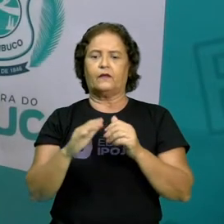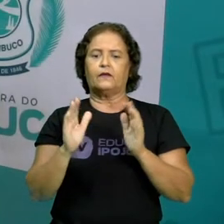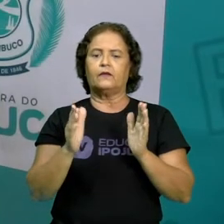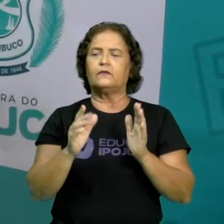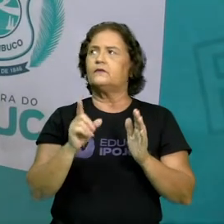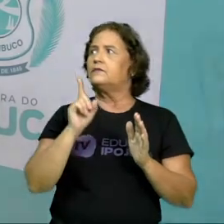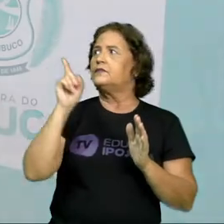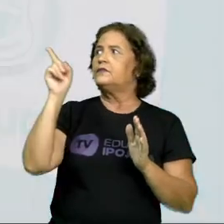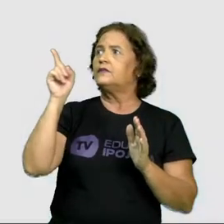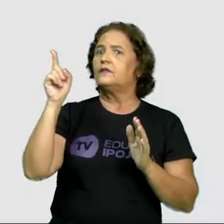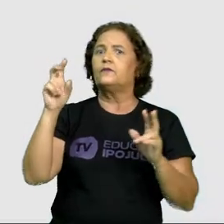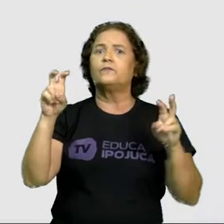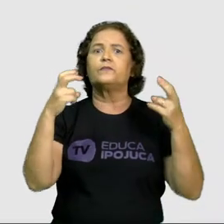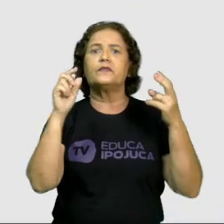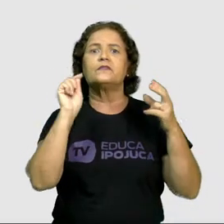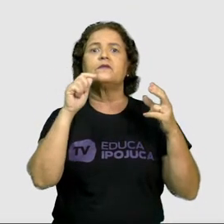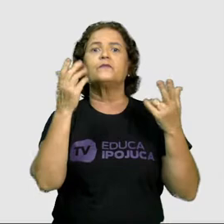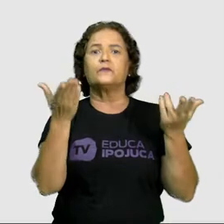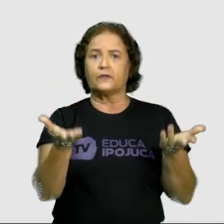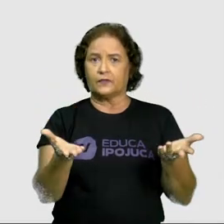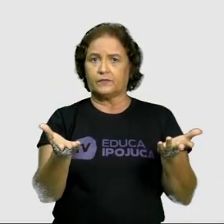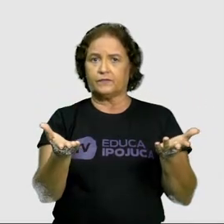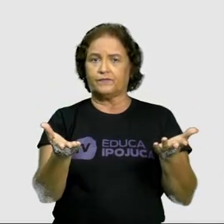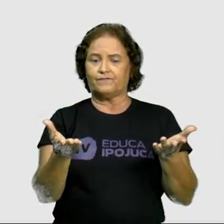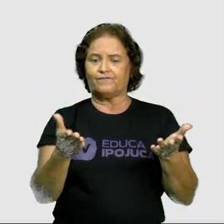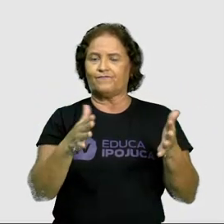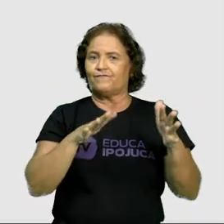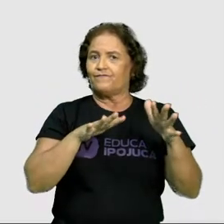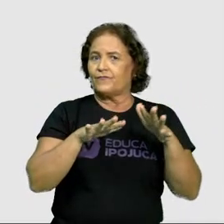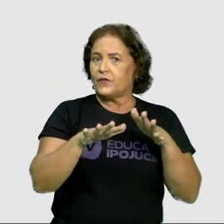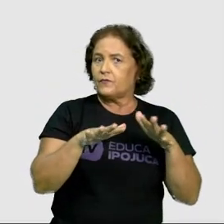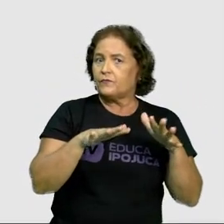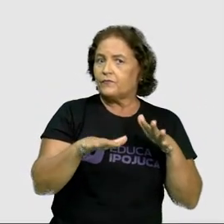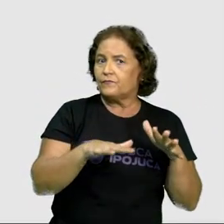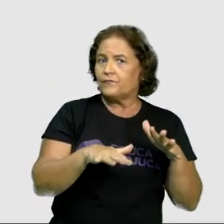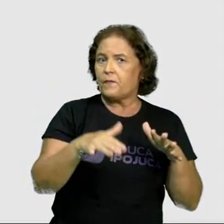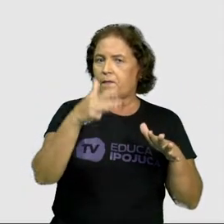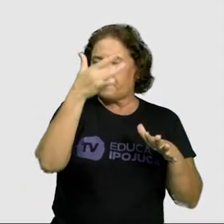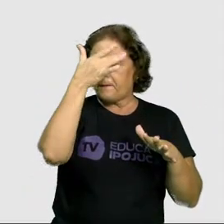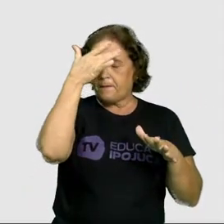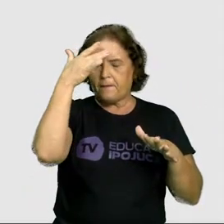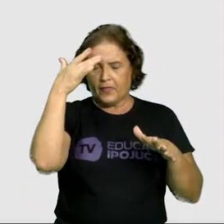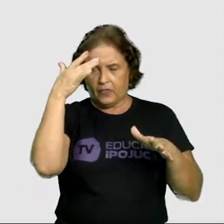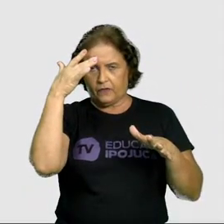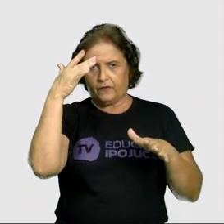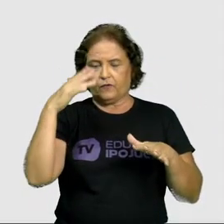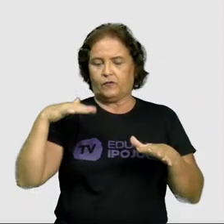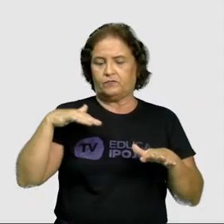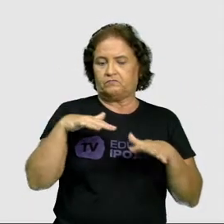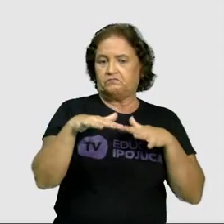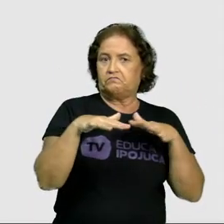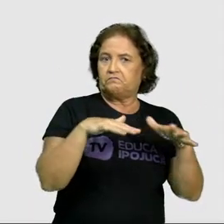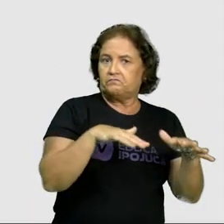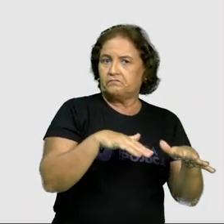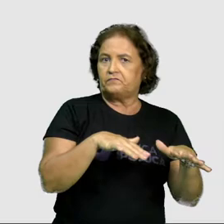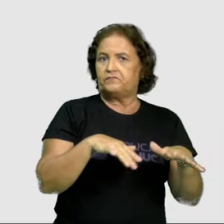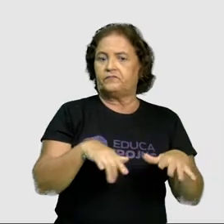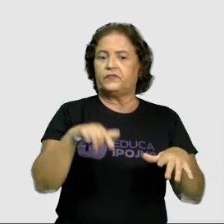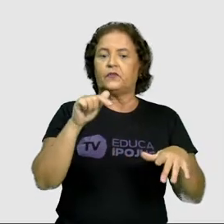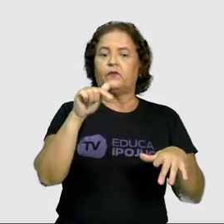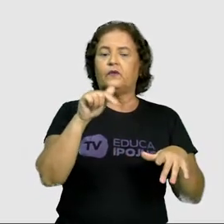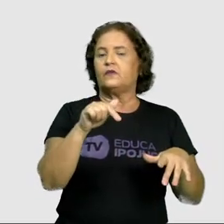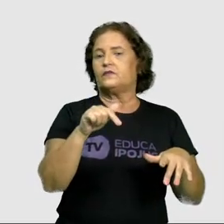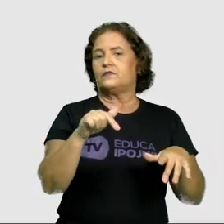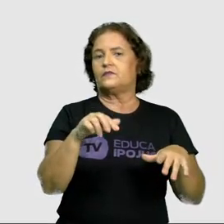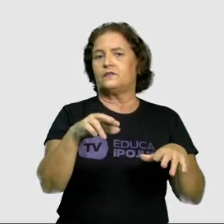nessa imagem? Uma movimentação de quê? De pessoas. Muito bem, crianças. Então, esse bairro